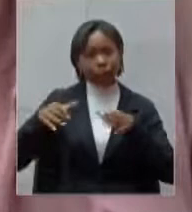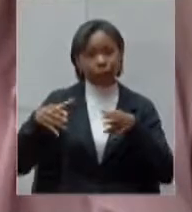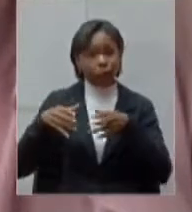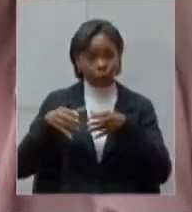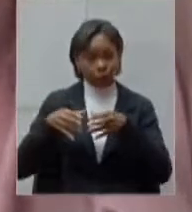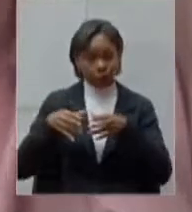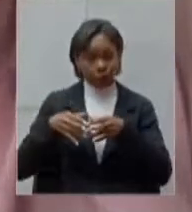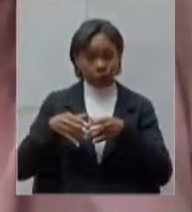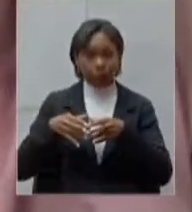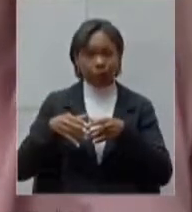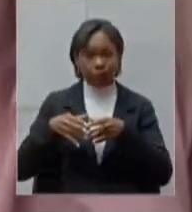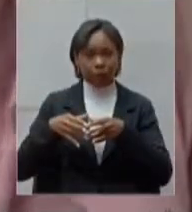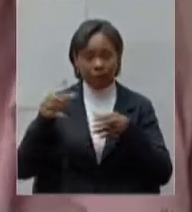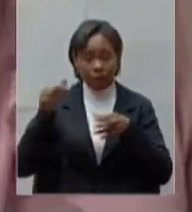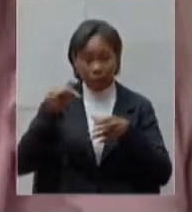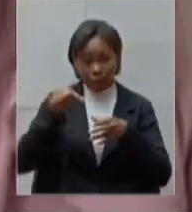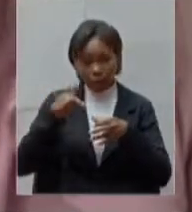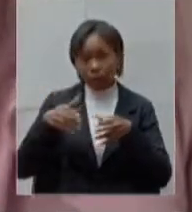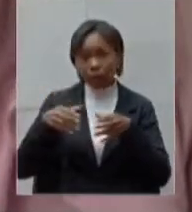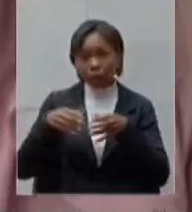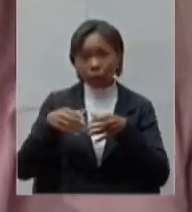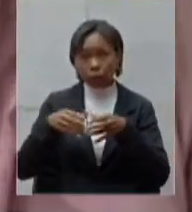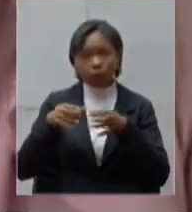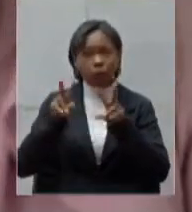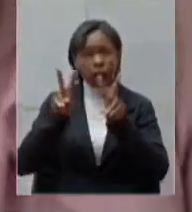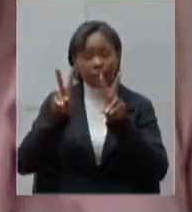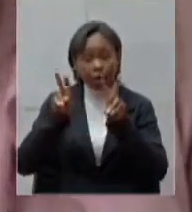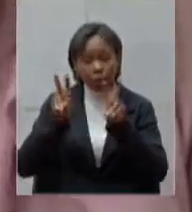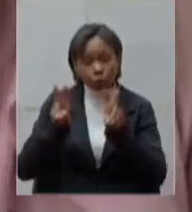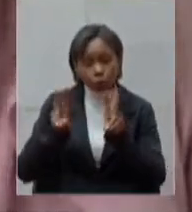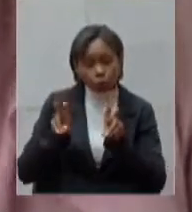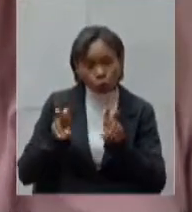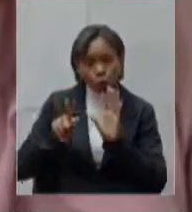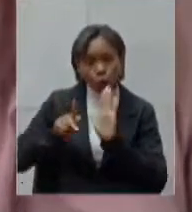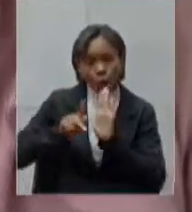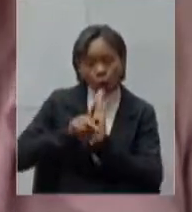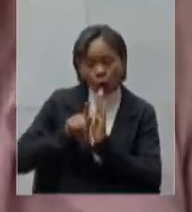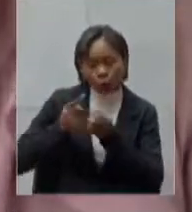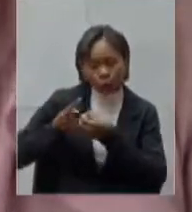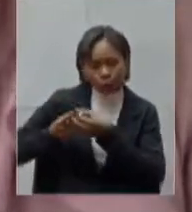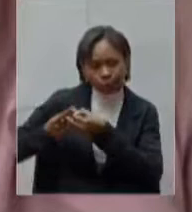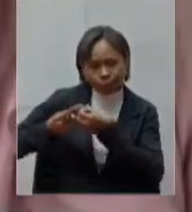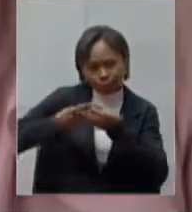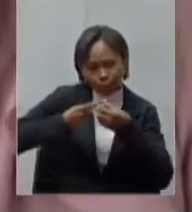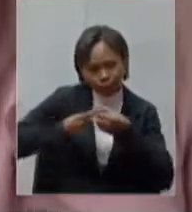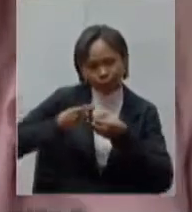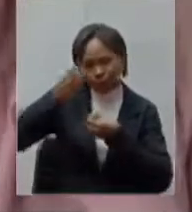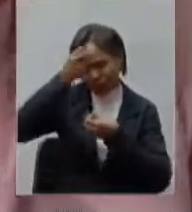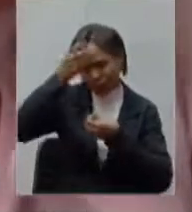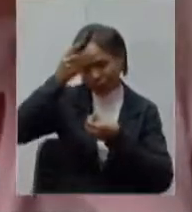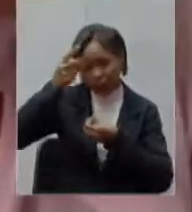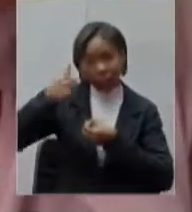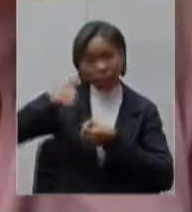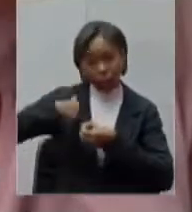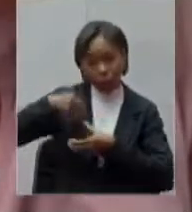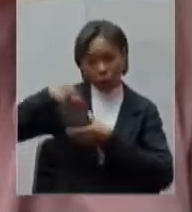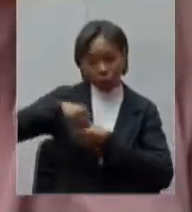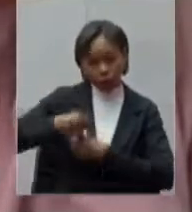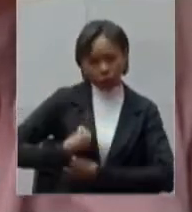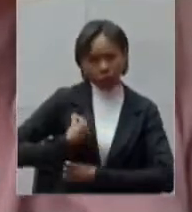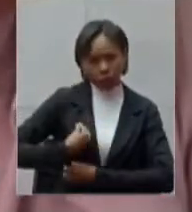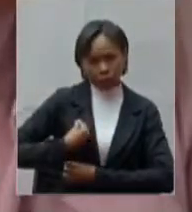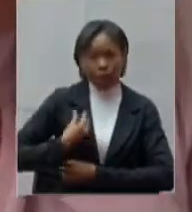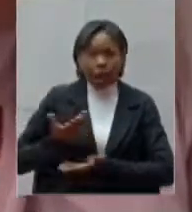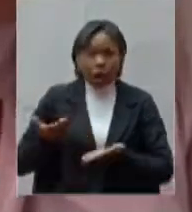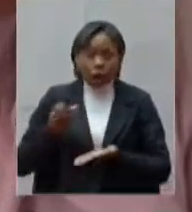esta comissão de assuntos municipais que eu faço parte que eu presido no momento eu não posso estar